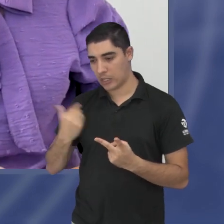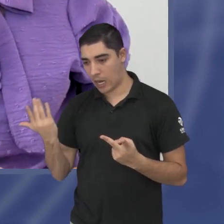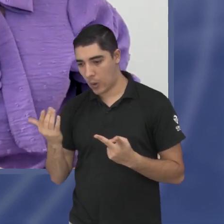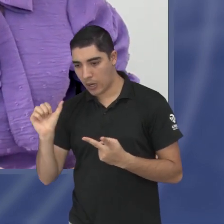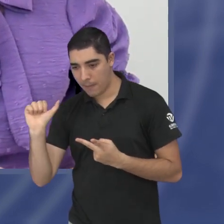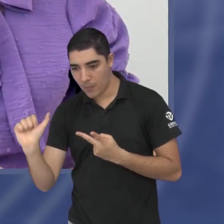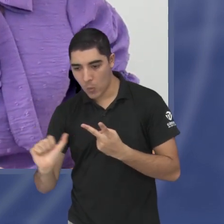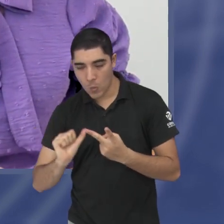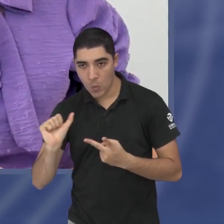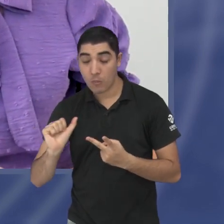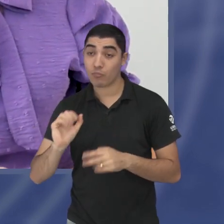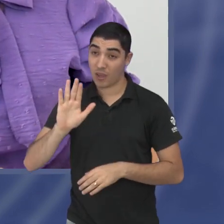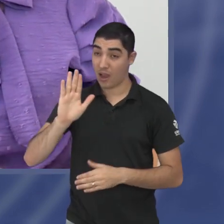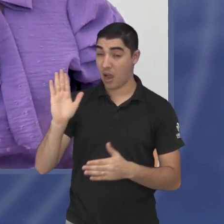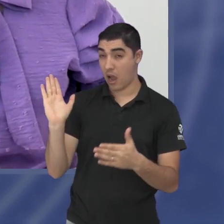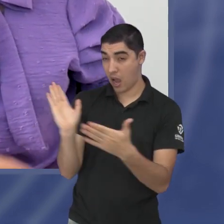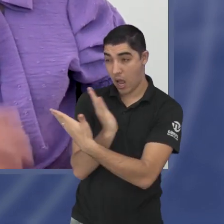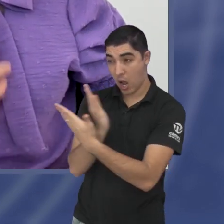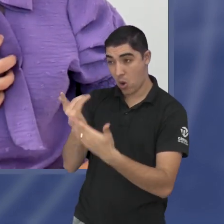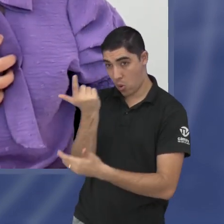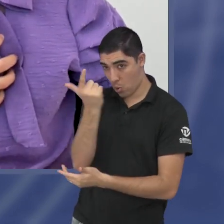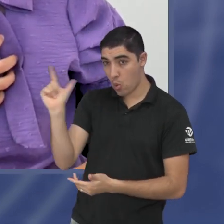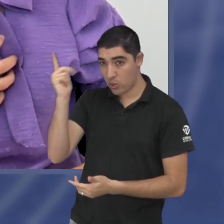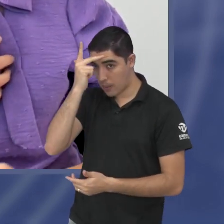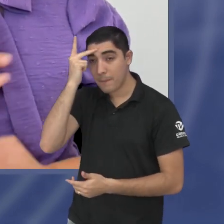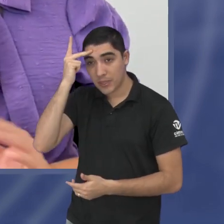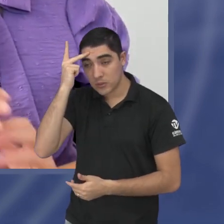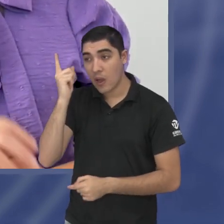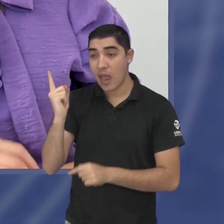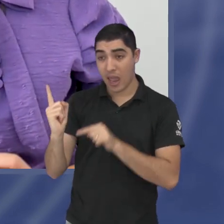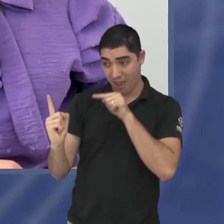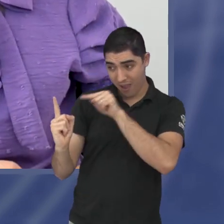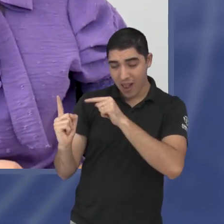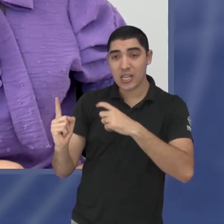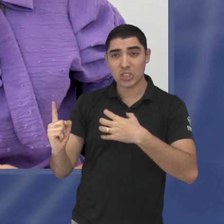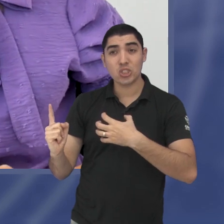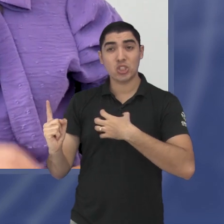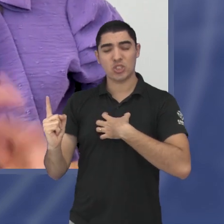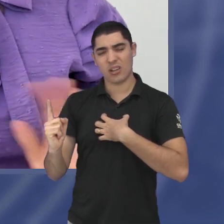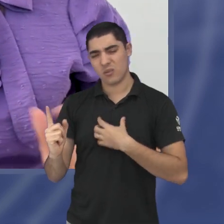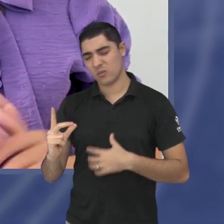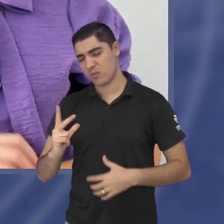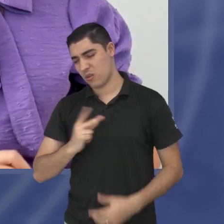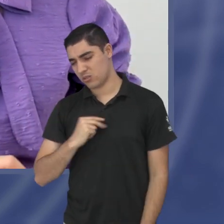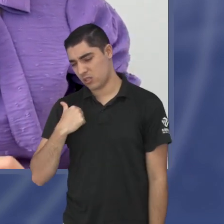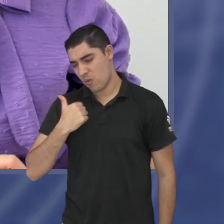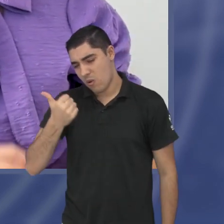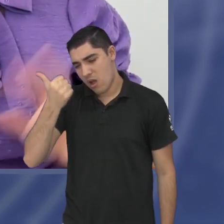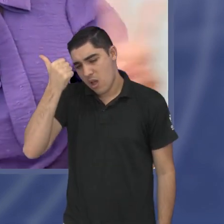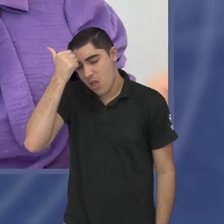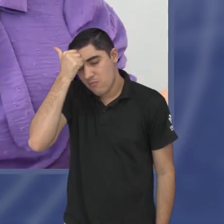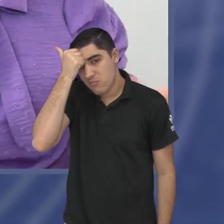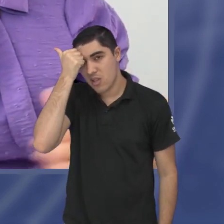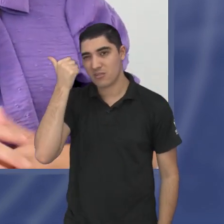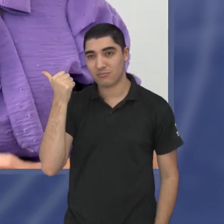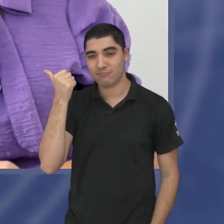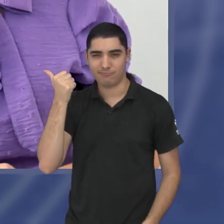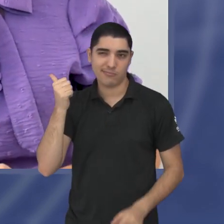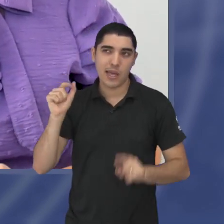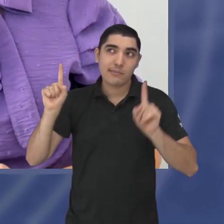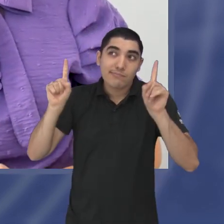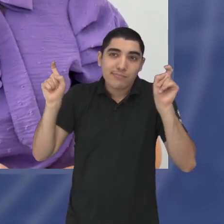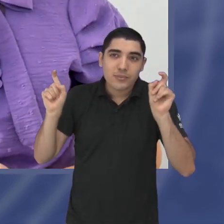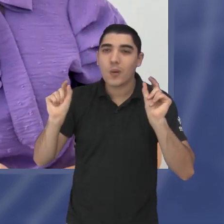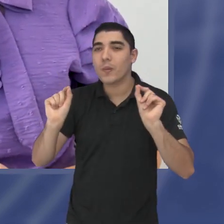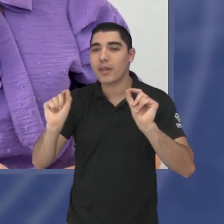tem, de fato, algumas pessoas que têm esse sentimento de arrependimento, né, que, entre aspas, arrependimento,